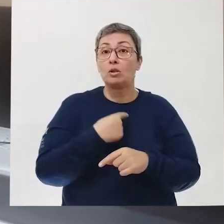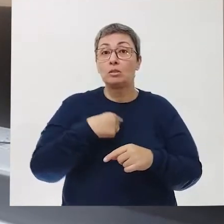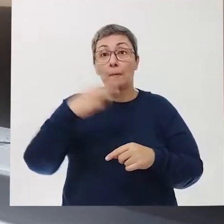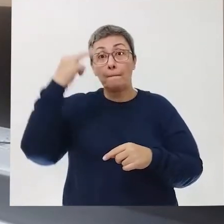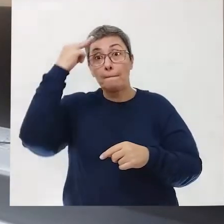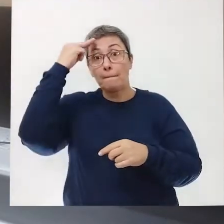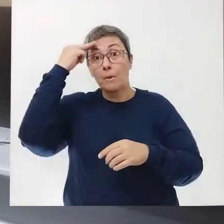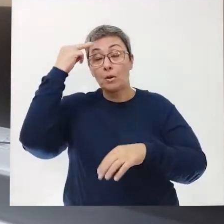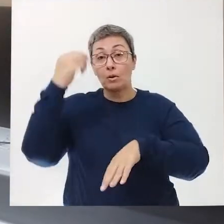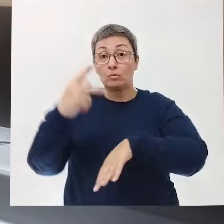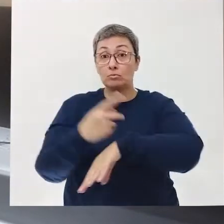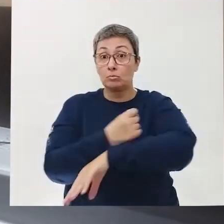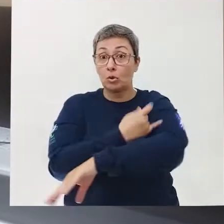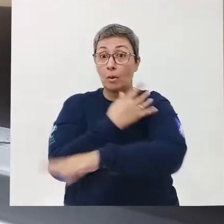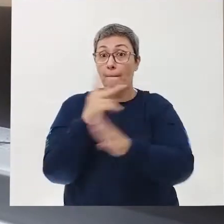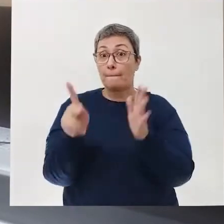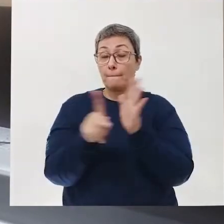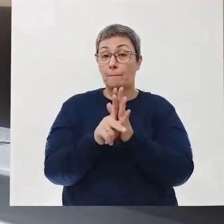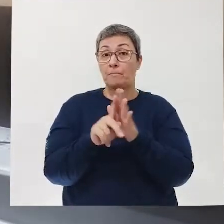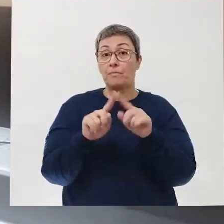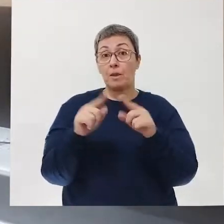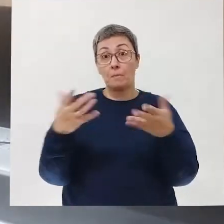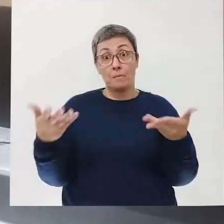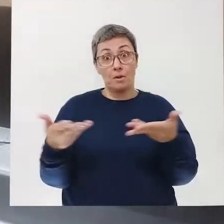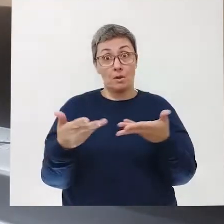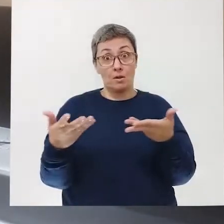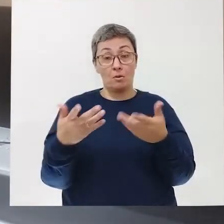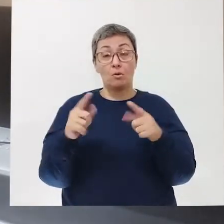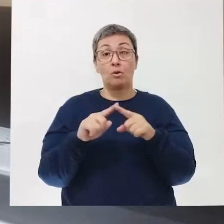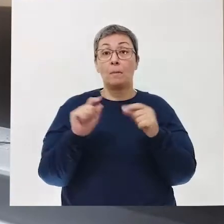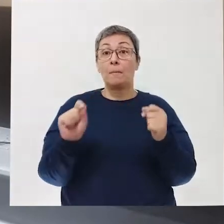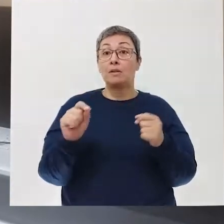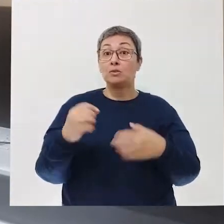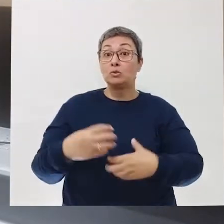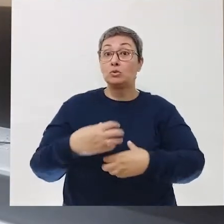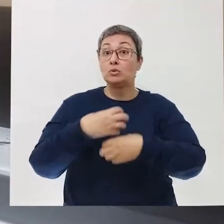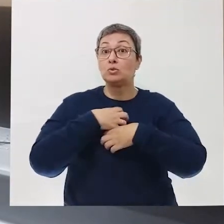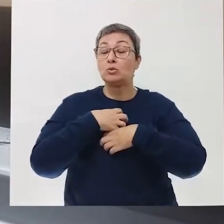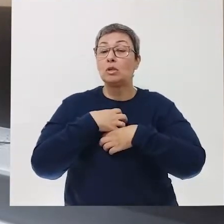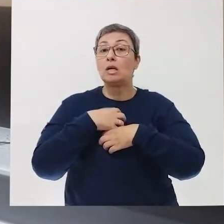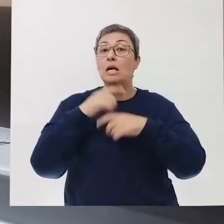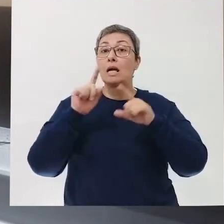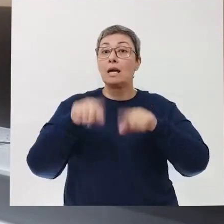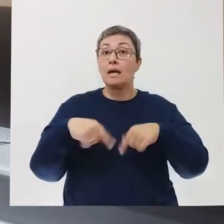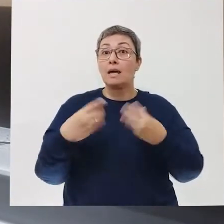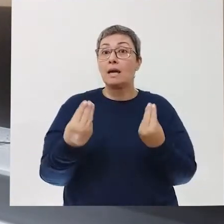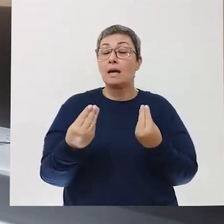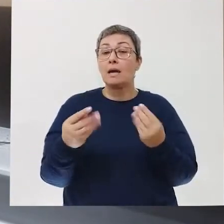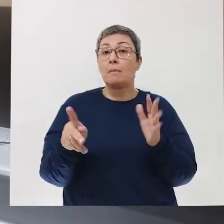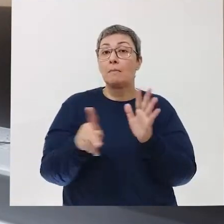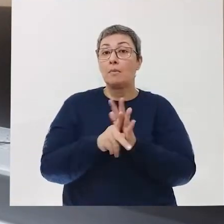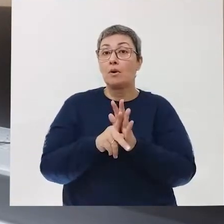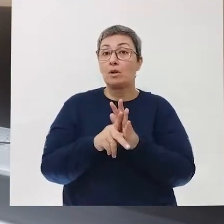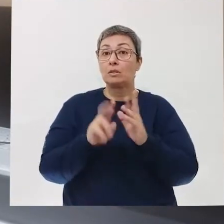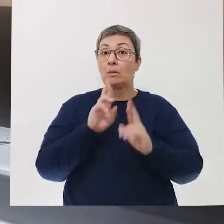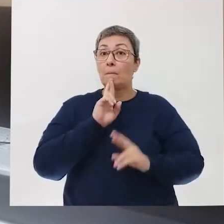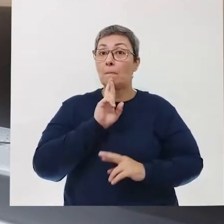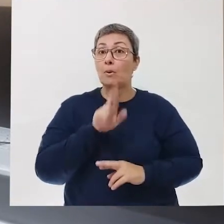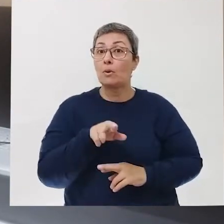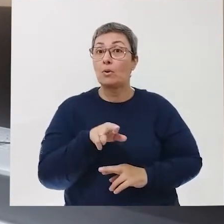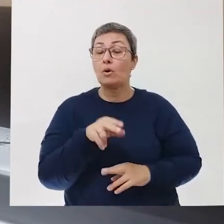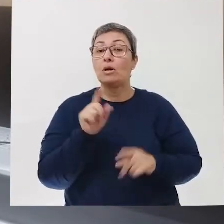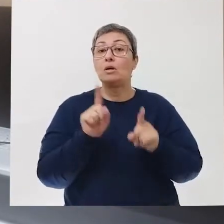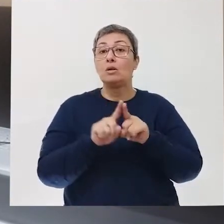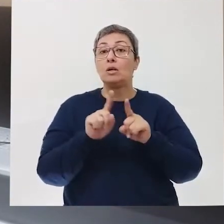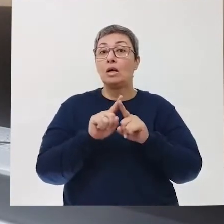memórias emocionais, né? Agora, já os sentimentos, eles são respostas